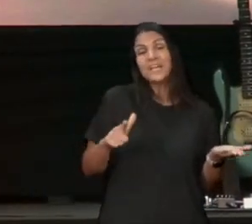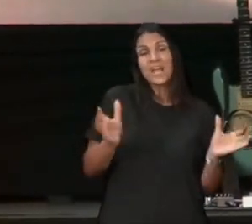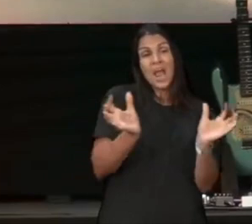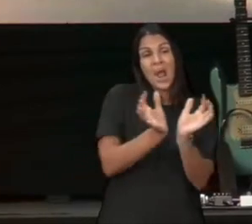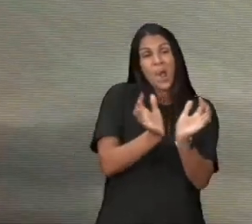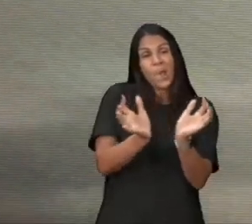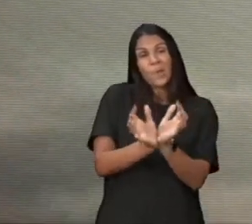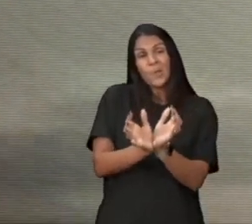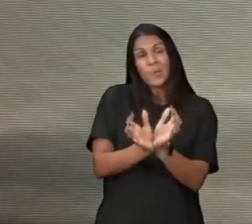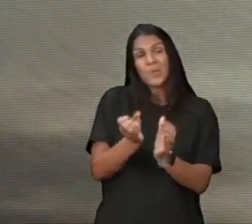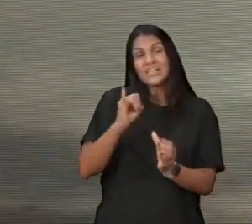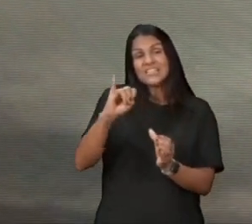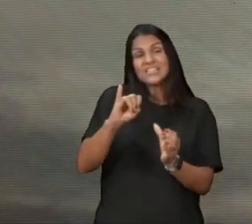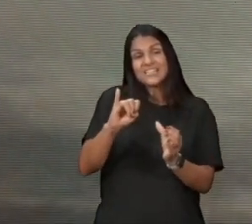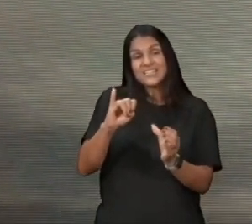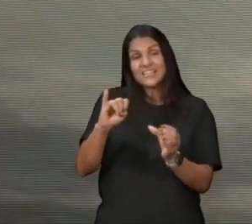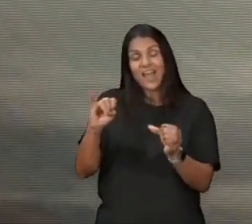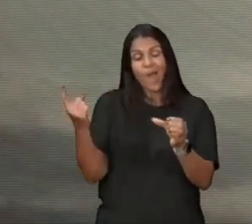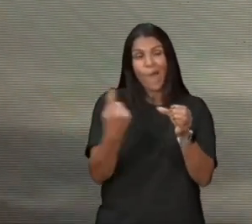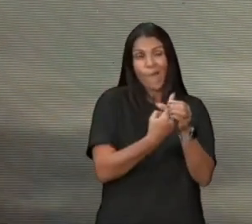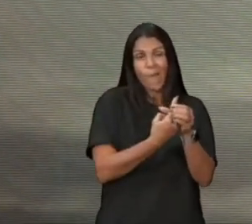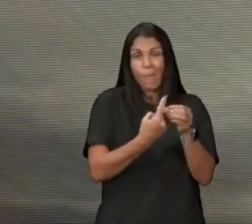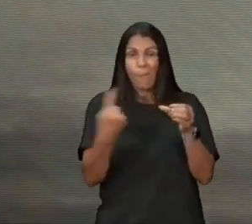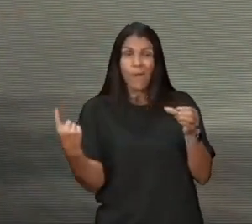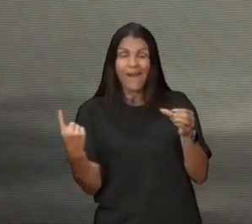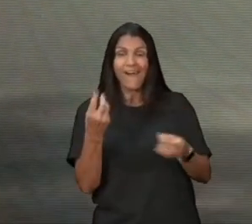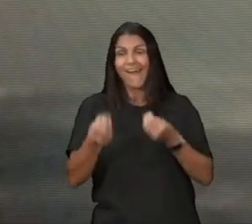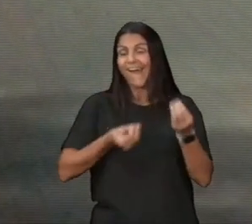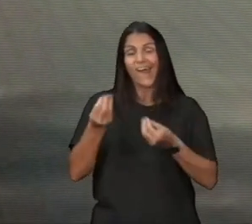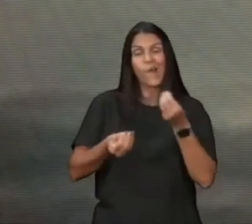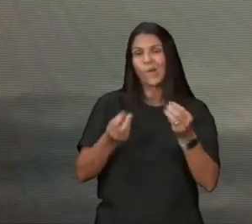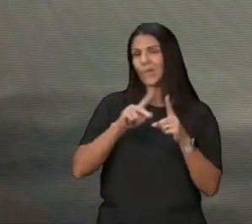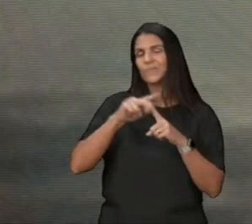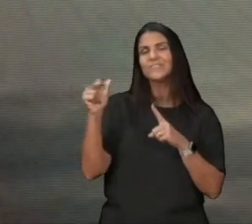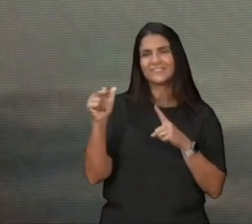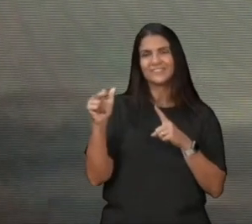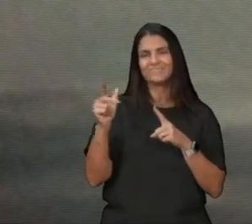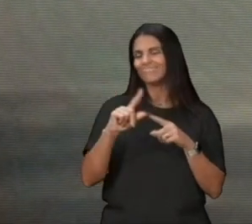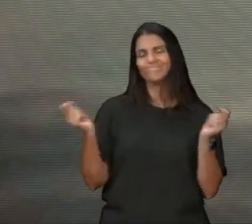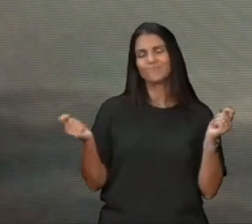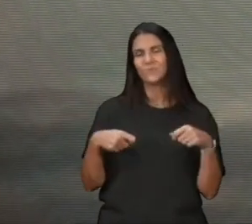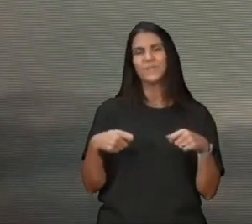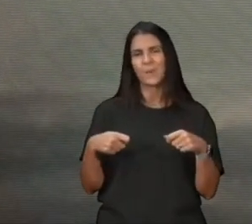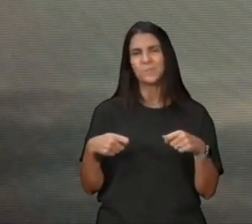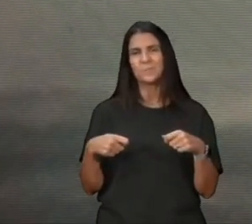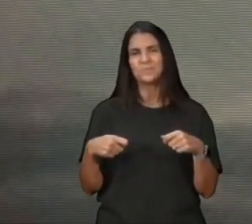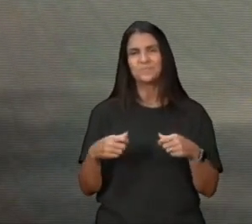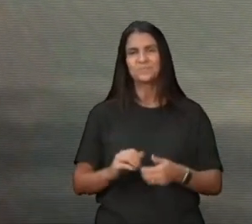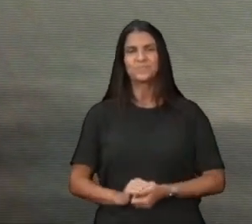mas tem uma coisa boa também ser time, é que de vez em quando, alguém olha para o lado, e fala assim, eu posso até marcar um gol,